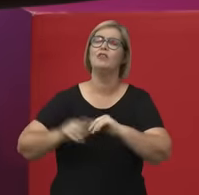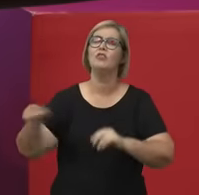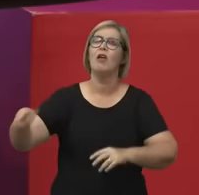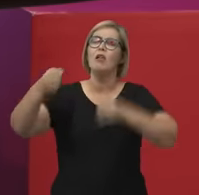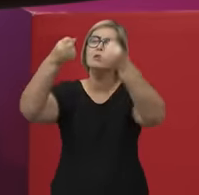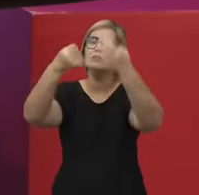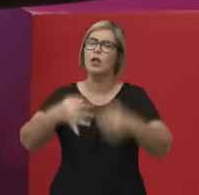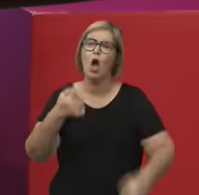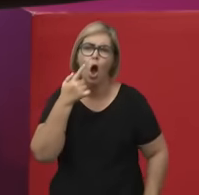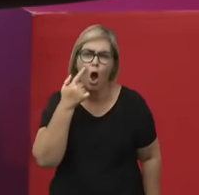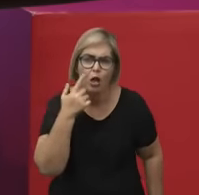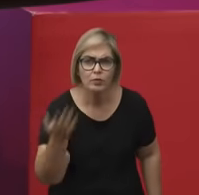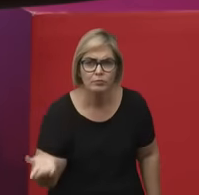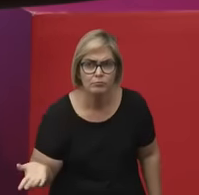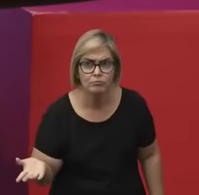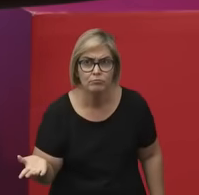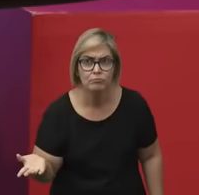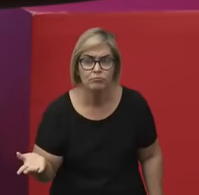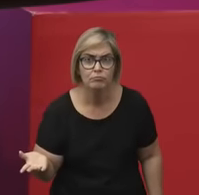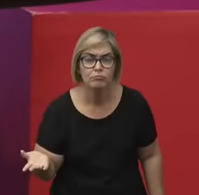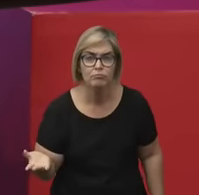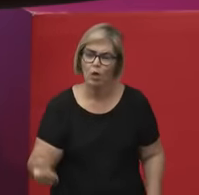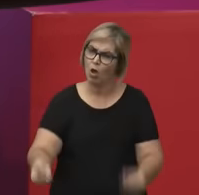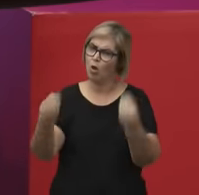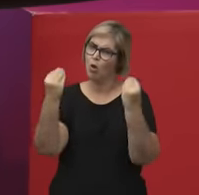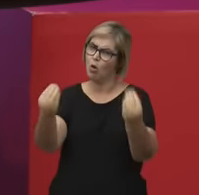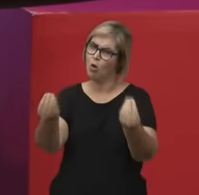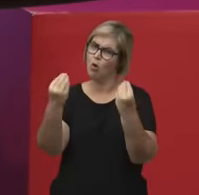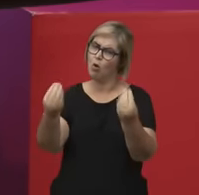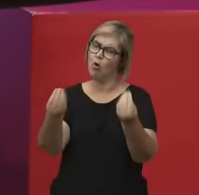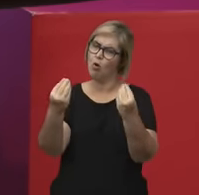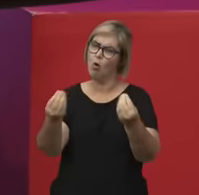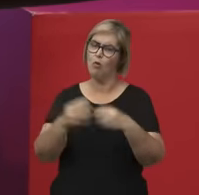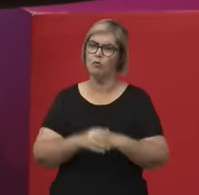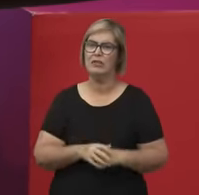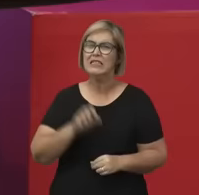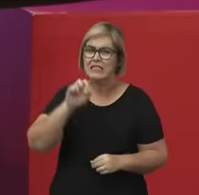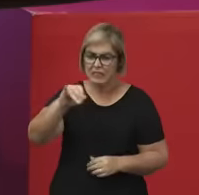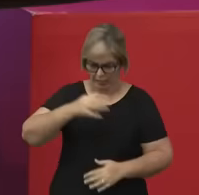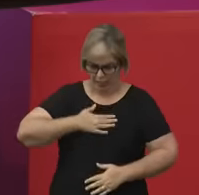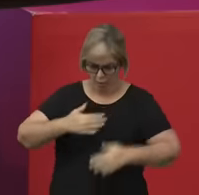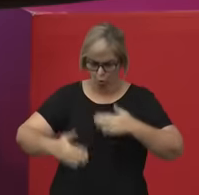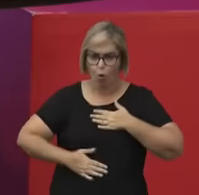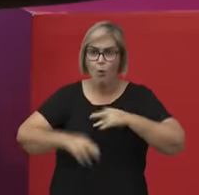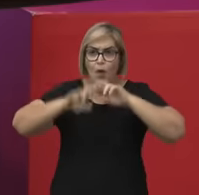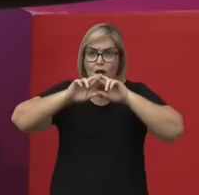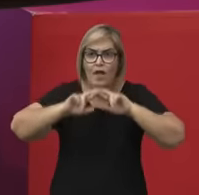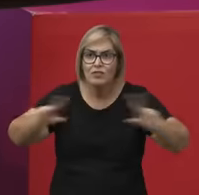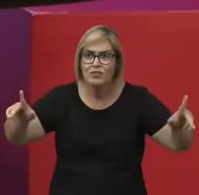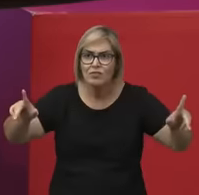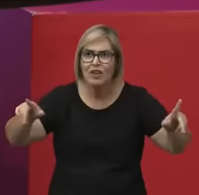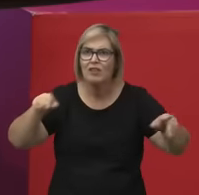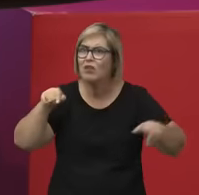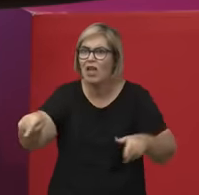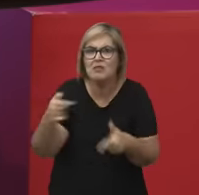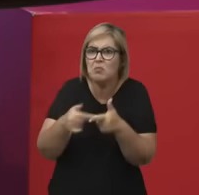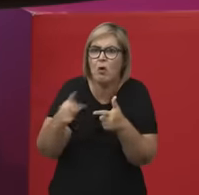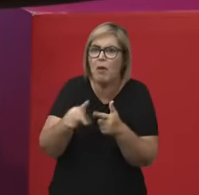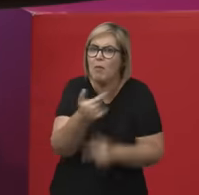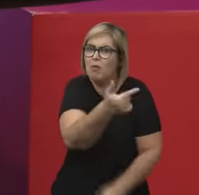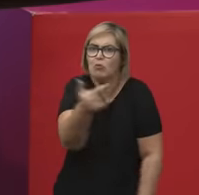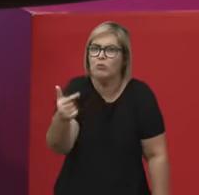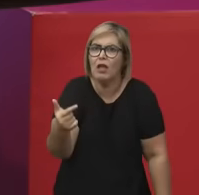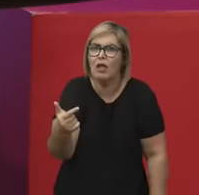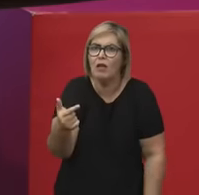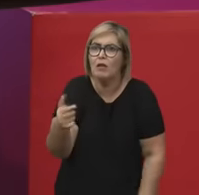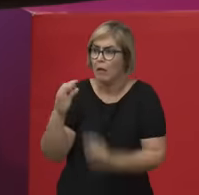horas, hora bolas, mas se os corpos são diferentes, isso não influencia em nada a capacidade